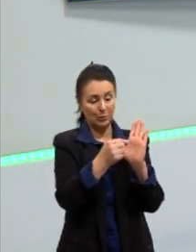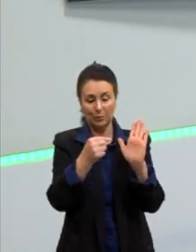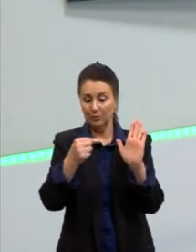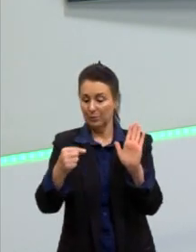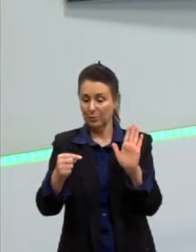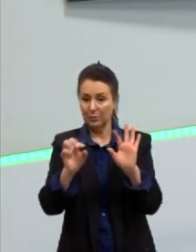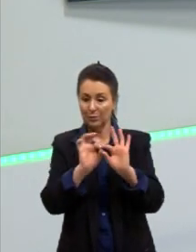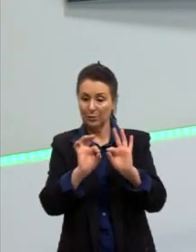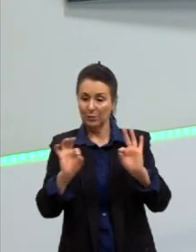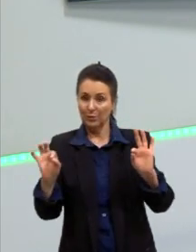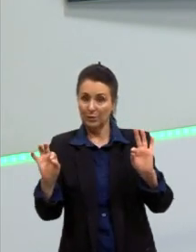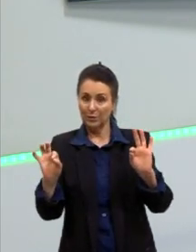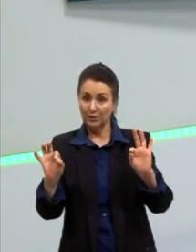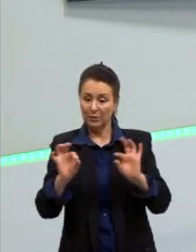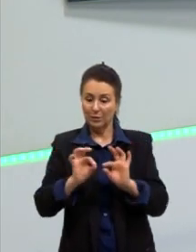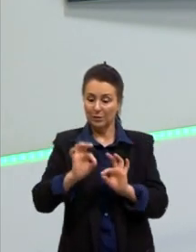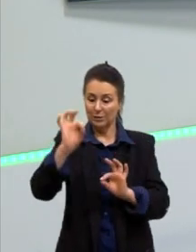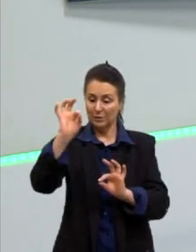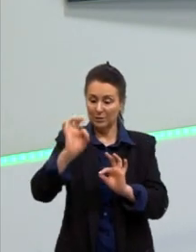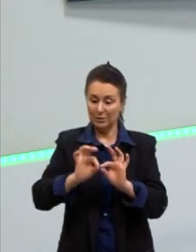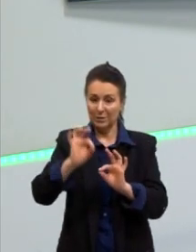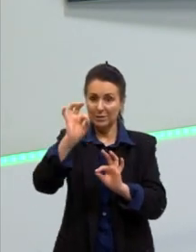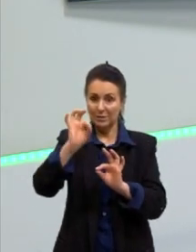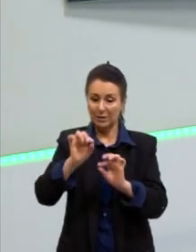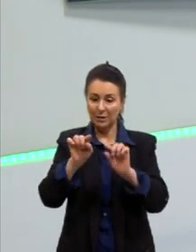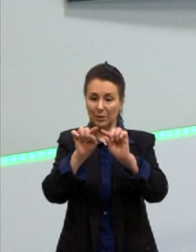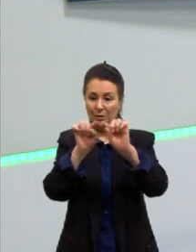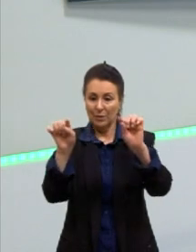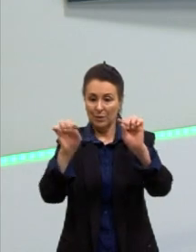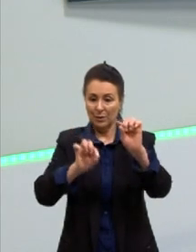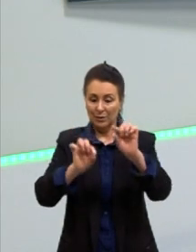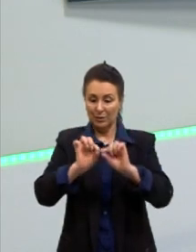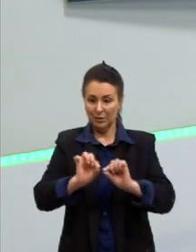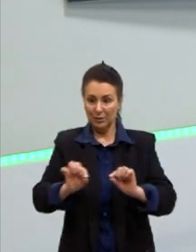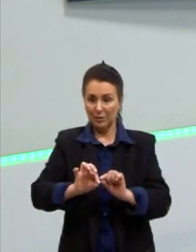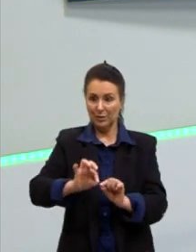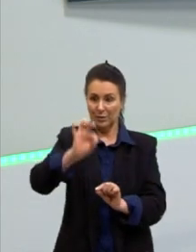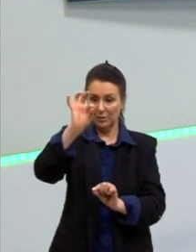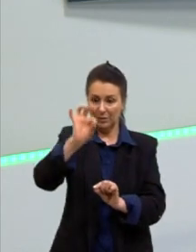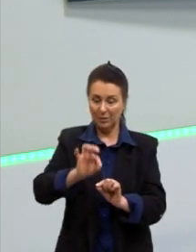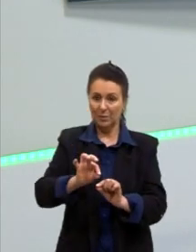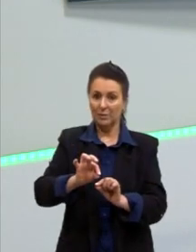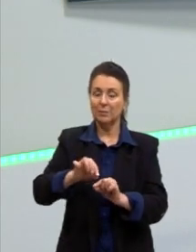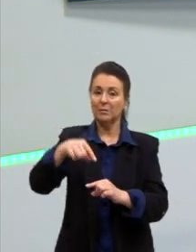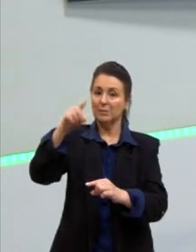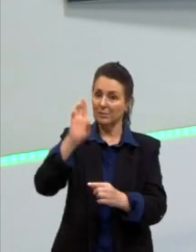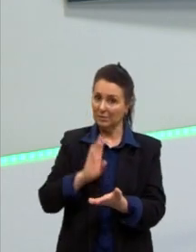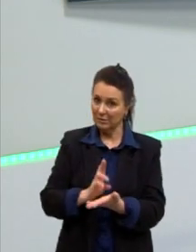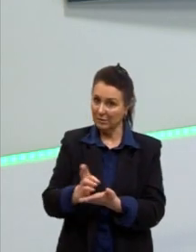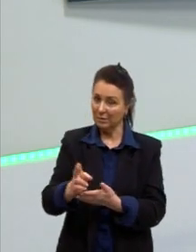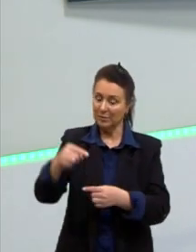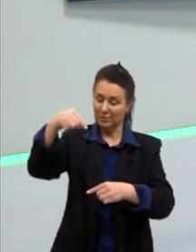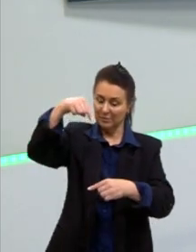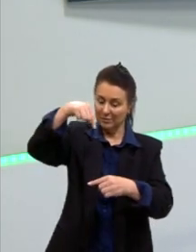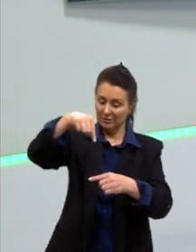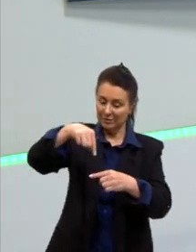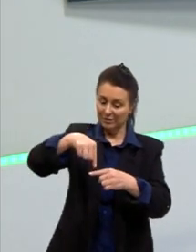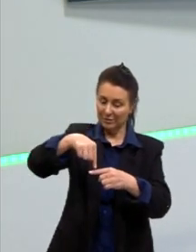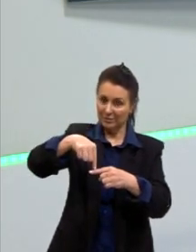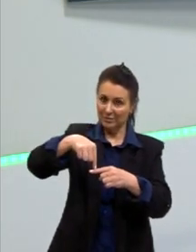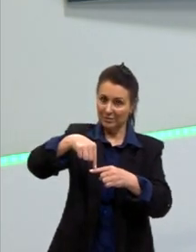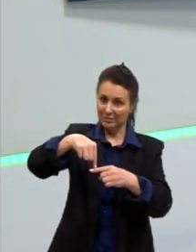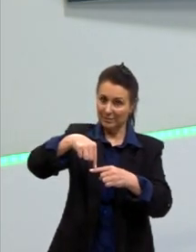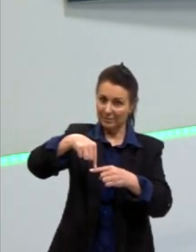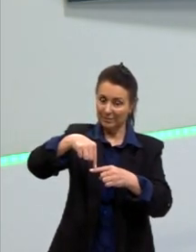reta, e medíssemos a distância entre os dois, sendo sempre perpendicular. Quando a gente fala em distância, são